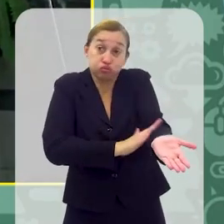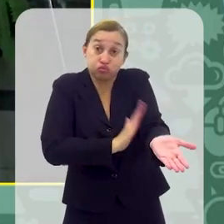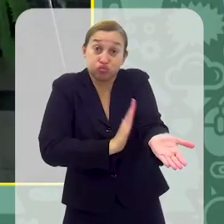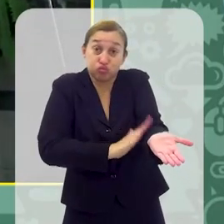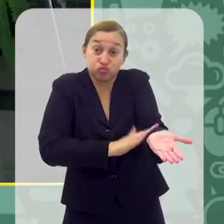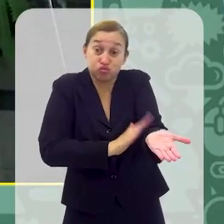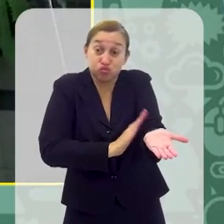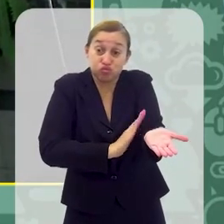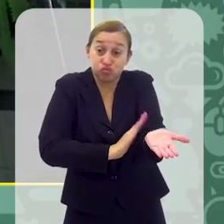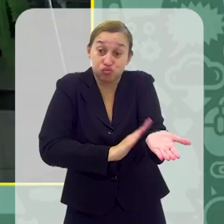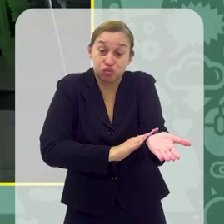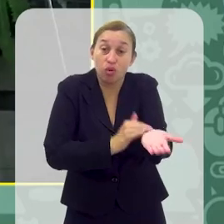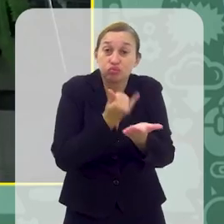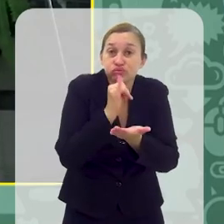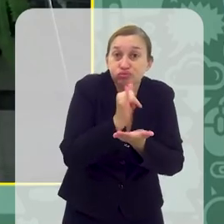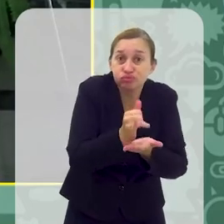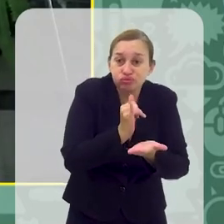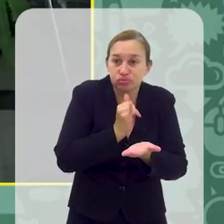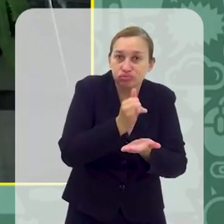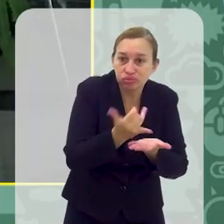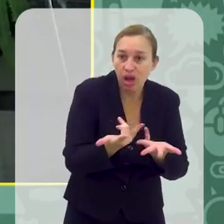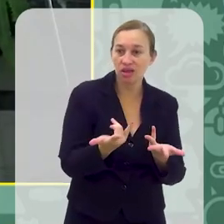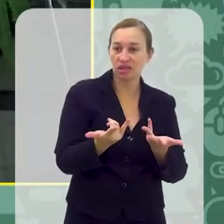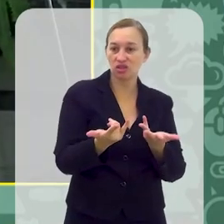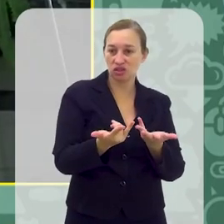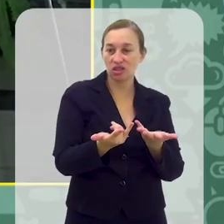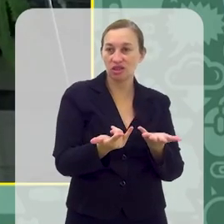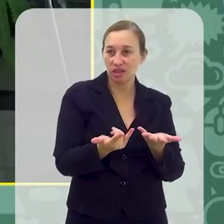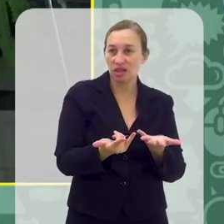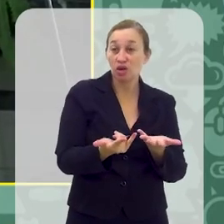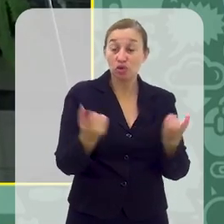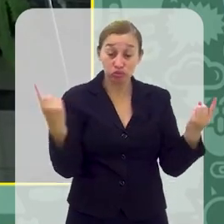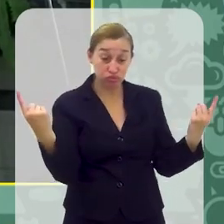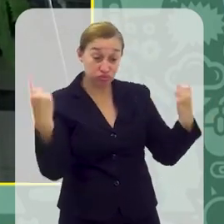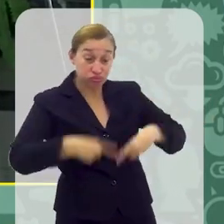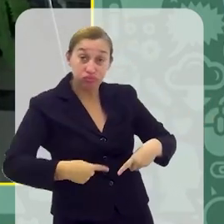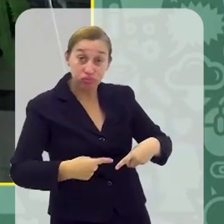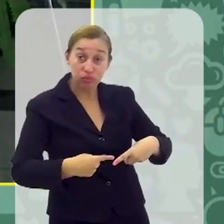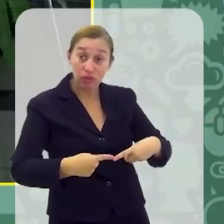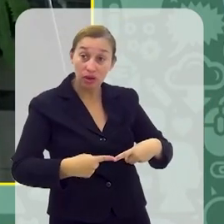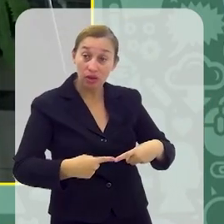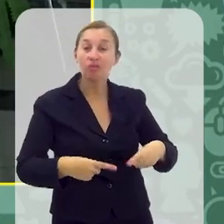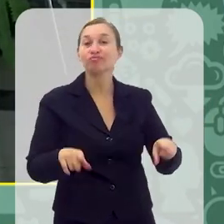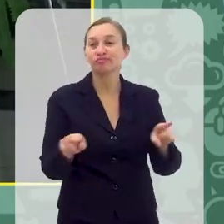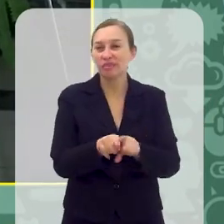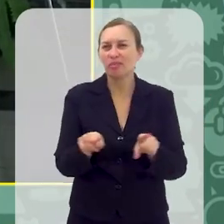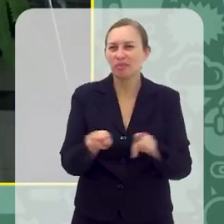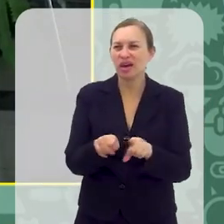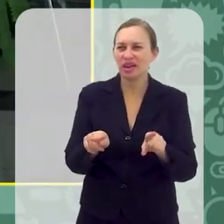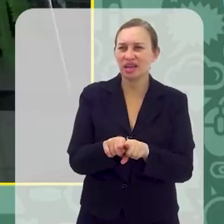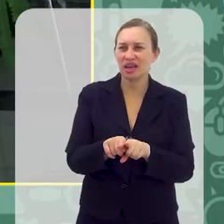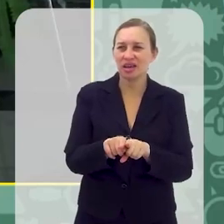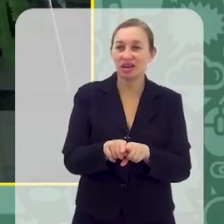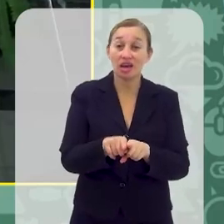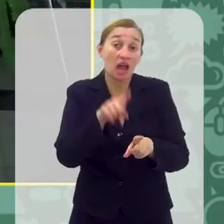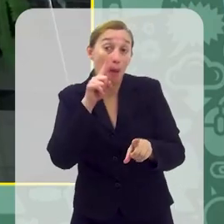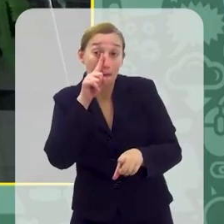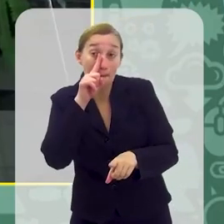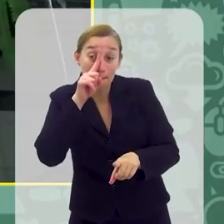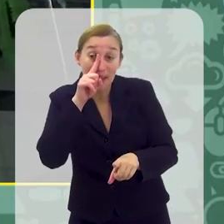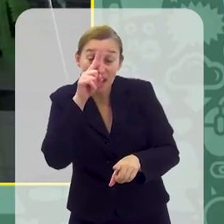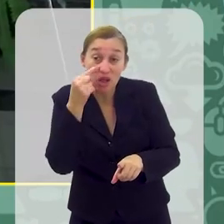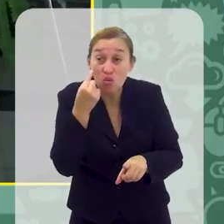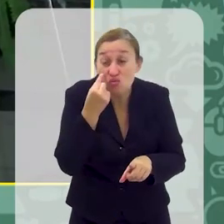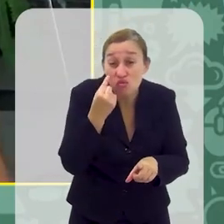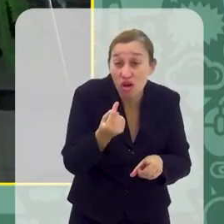estilo de adrenalina e gosta mais e vai atrás, e os desafios têm, além disso, além dessa exposição ao risco,